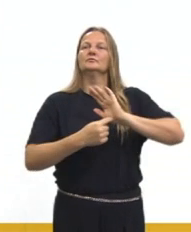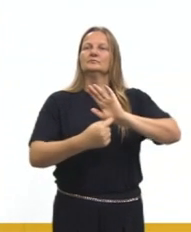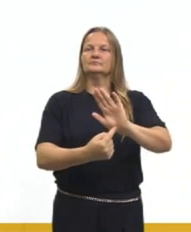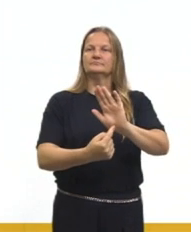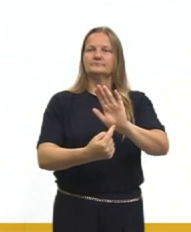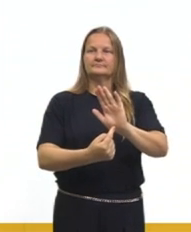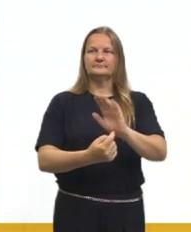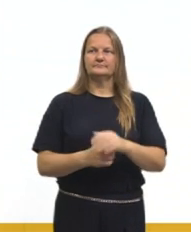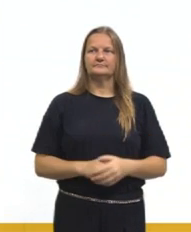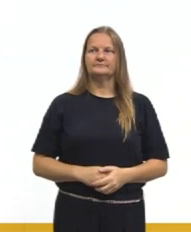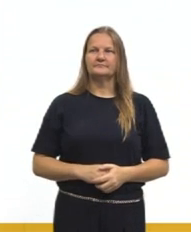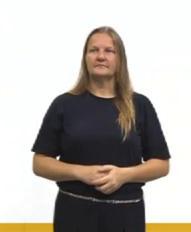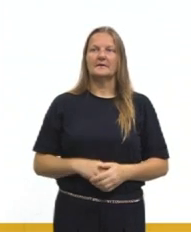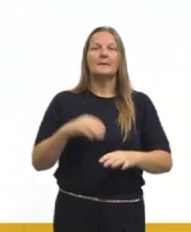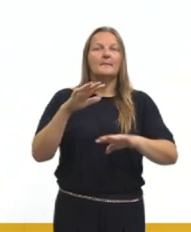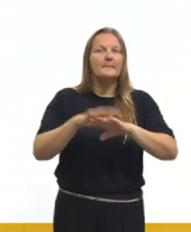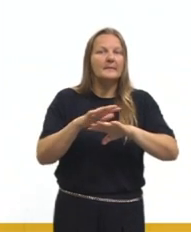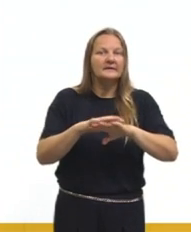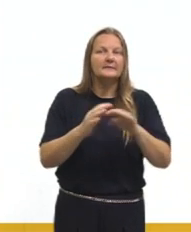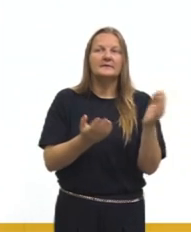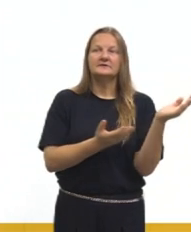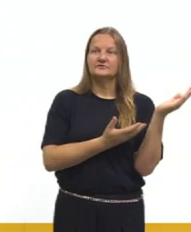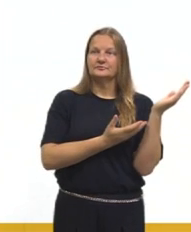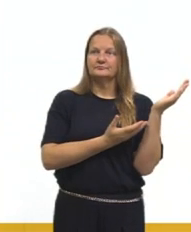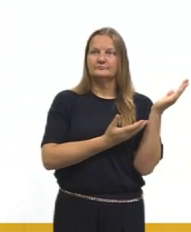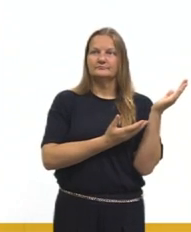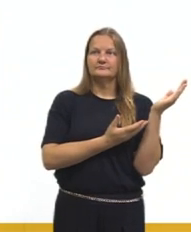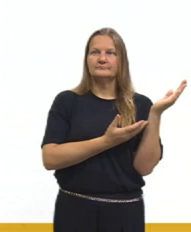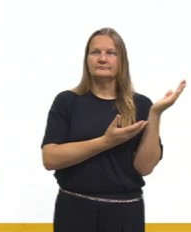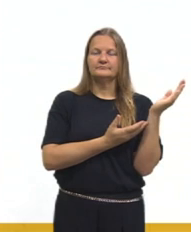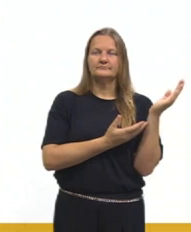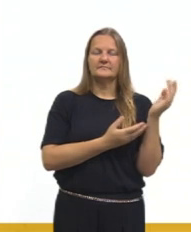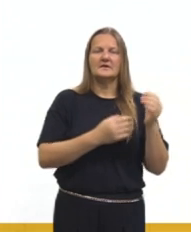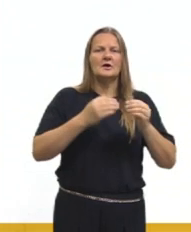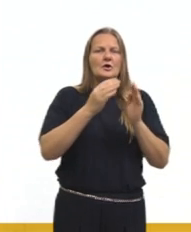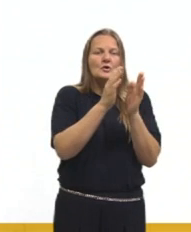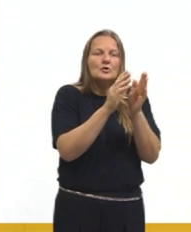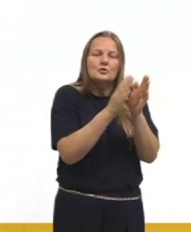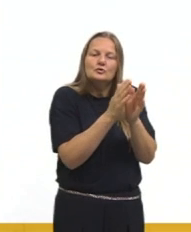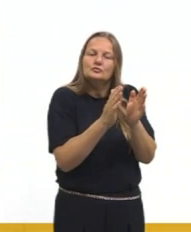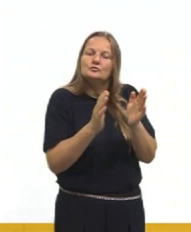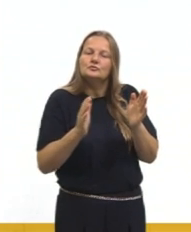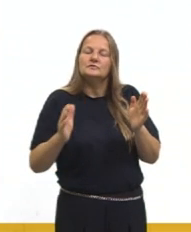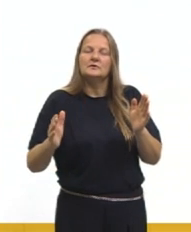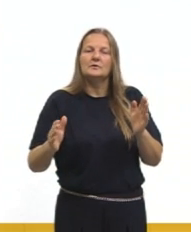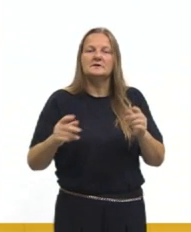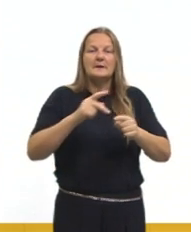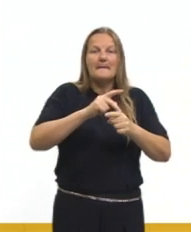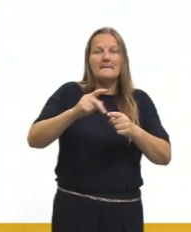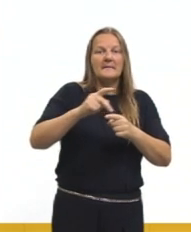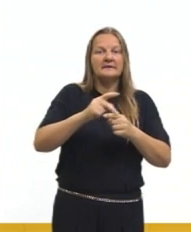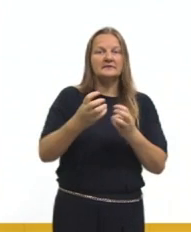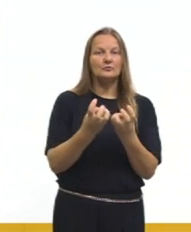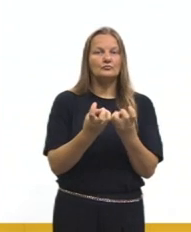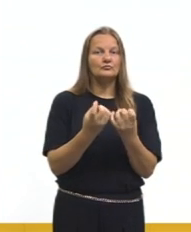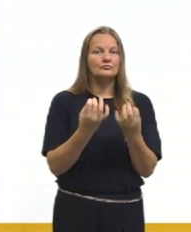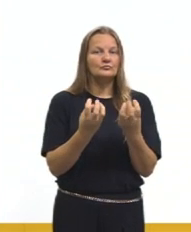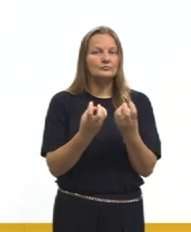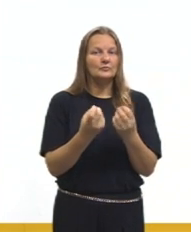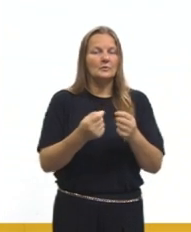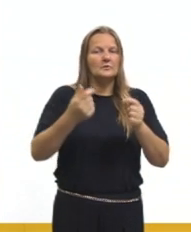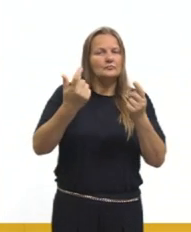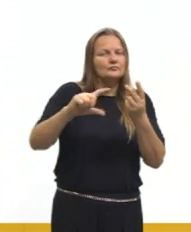ENEM. De matemática aqui, gente, nós tivemos, então, sequência e padrão de contagem. Vê ali a